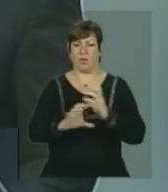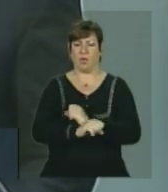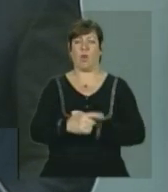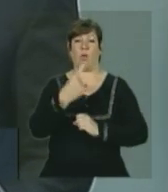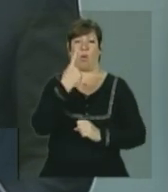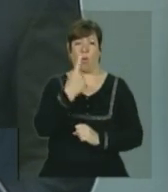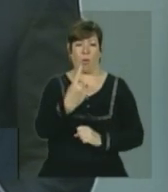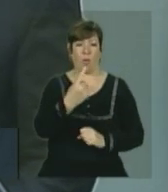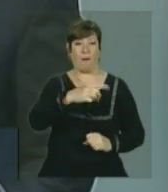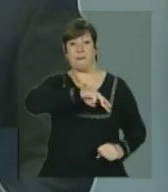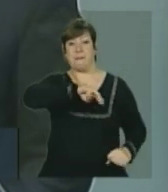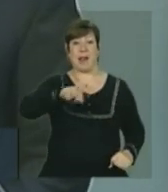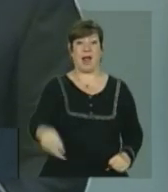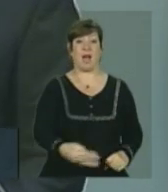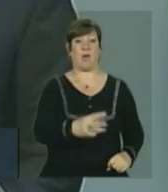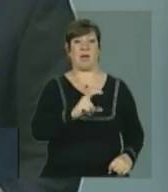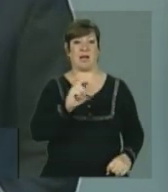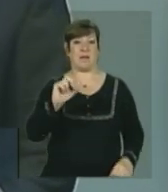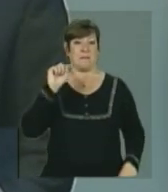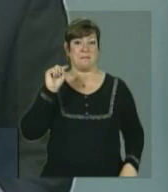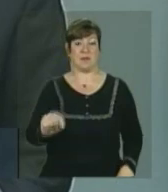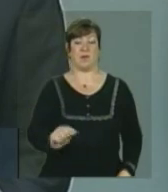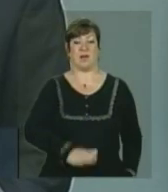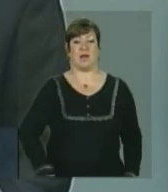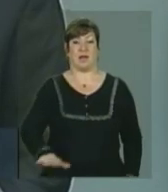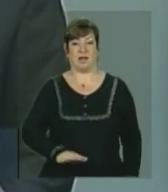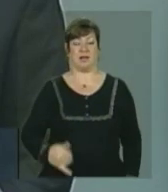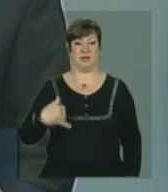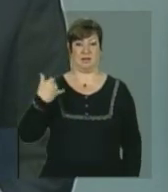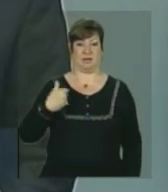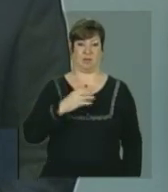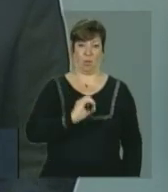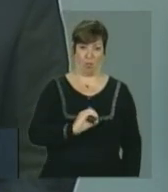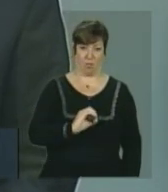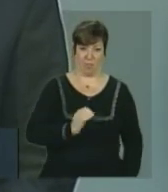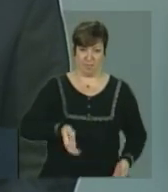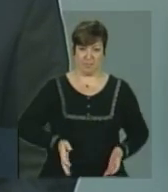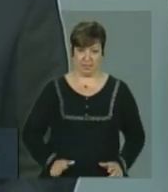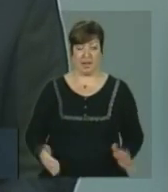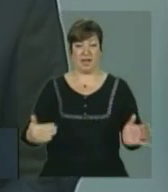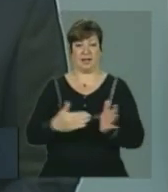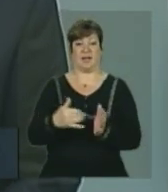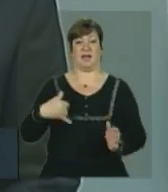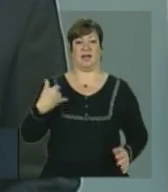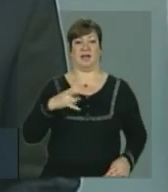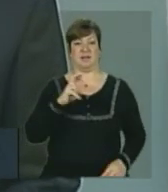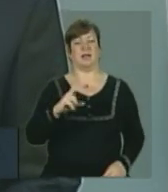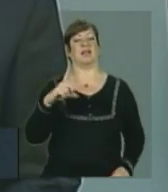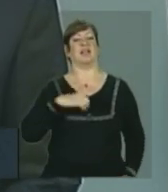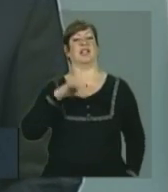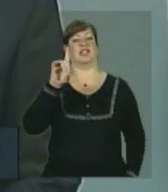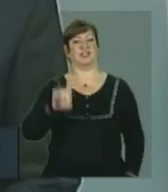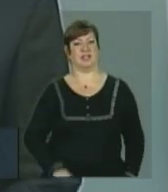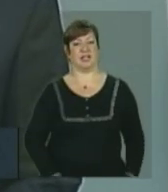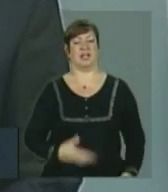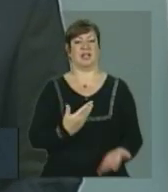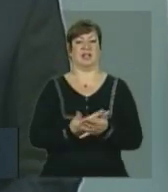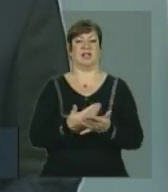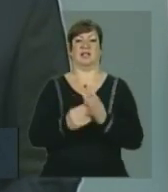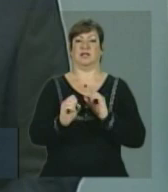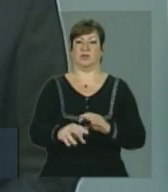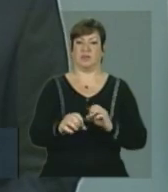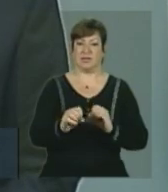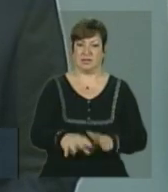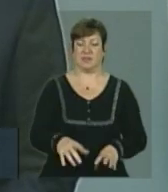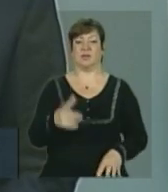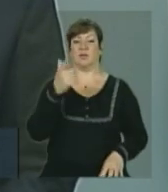milhão e meio de crianças de 0 a 5 anos que terão o seu direito à educação assegurado